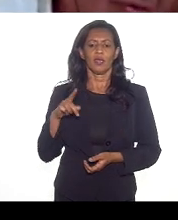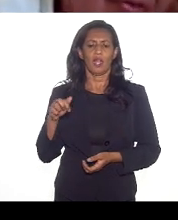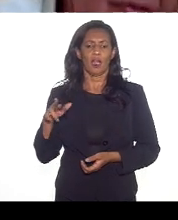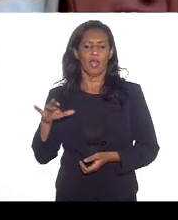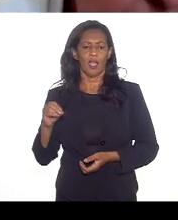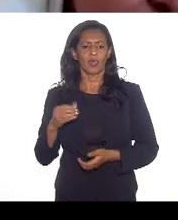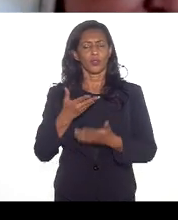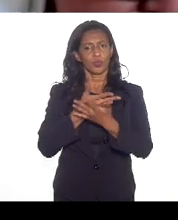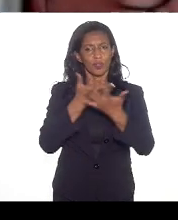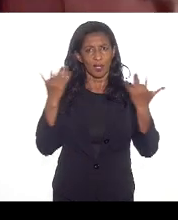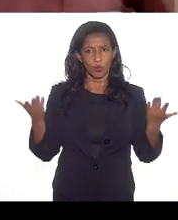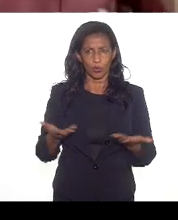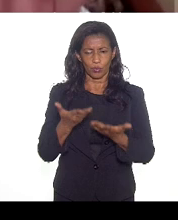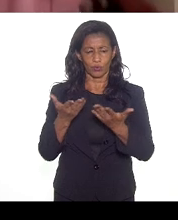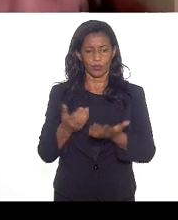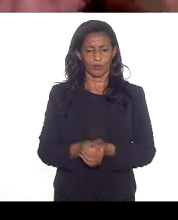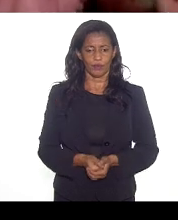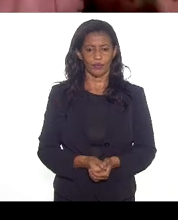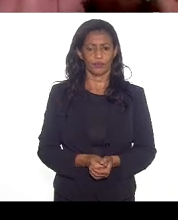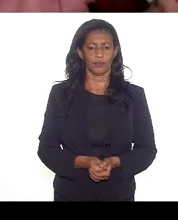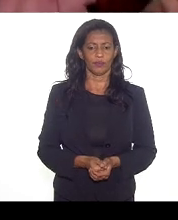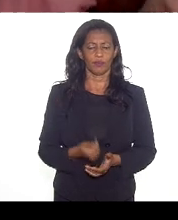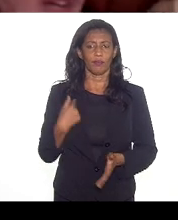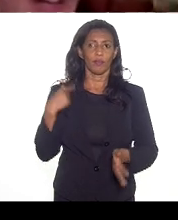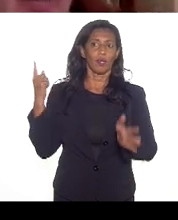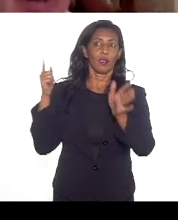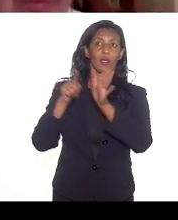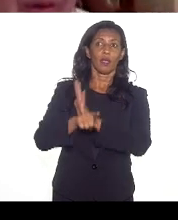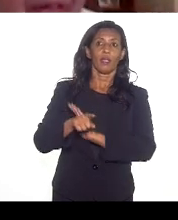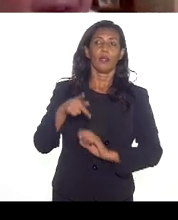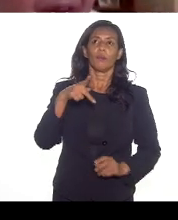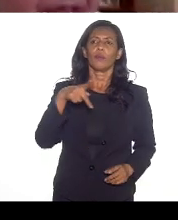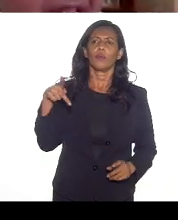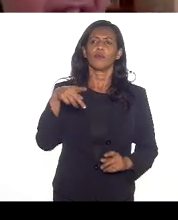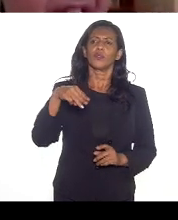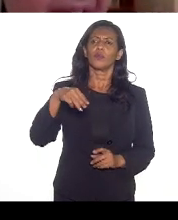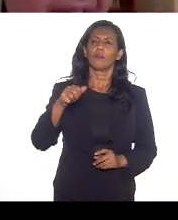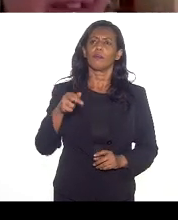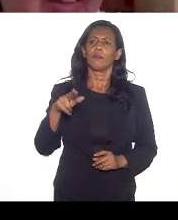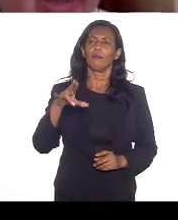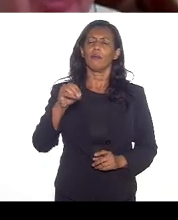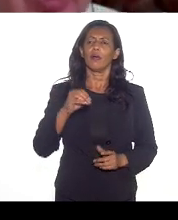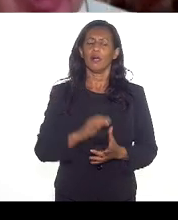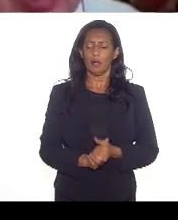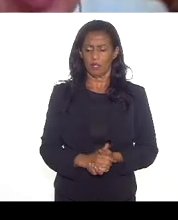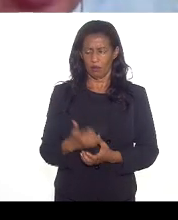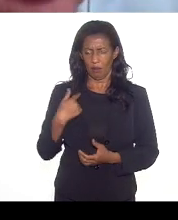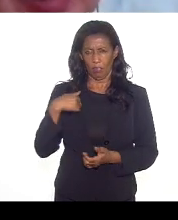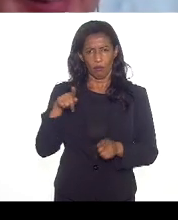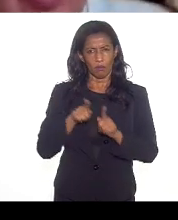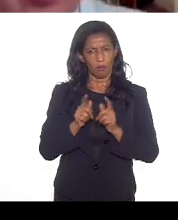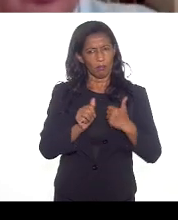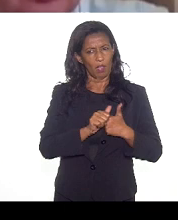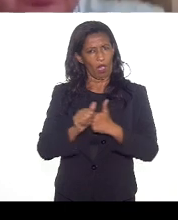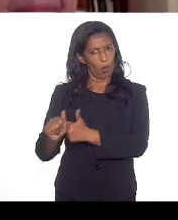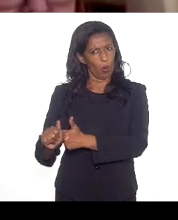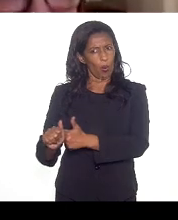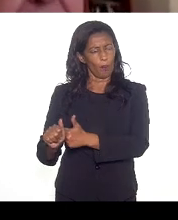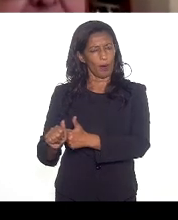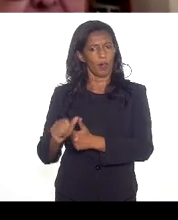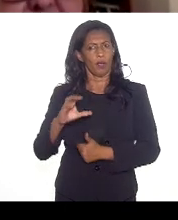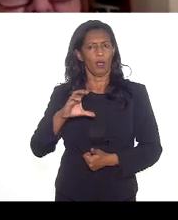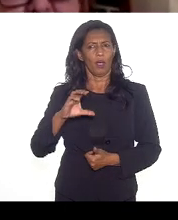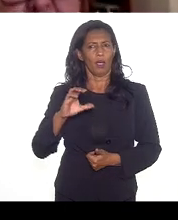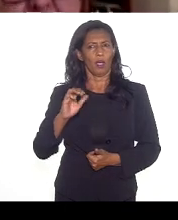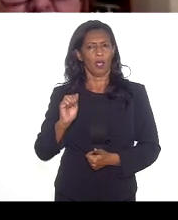e a todos os demais. Pergunta para o professor Mauro Osório, eu também acompanho um tempo os dados do Caged,